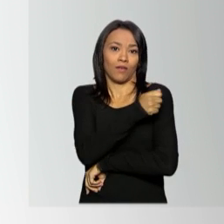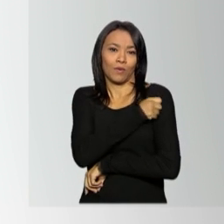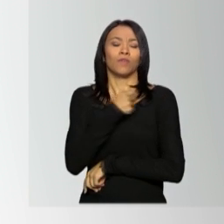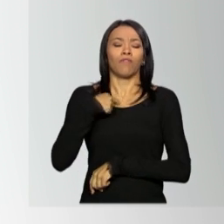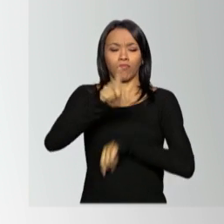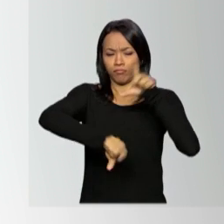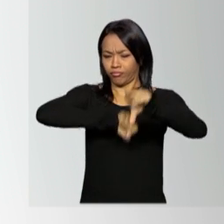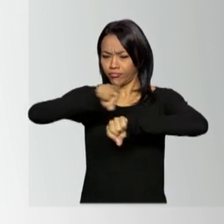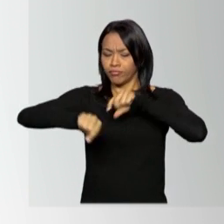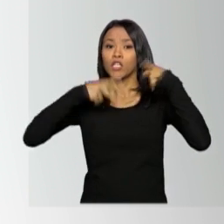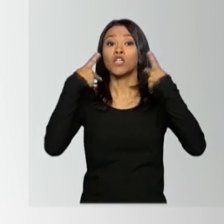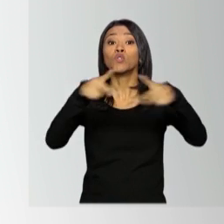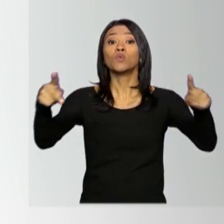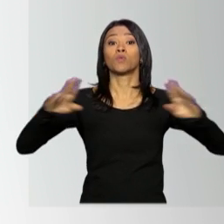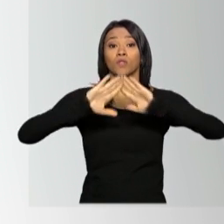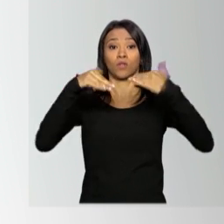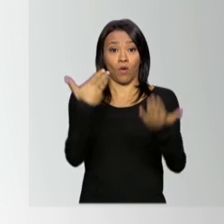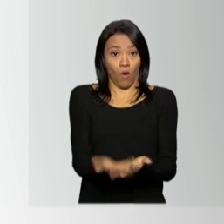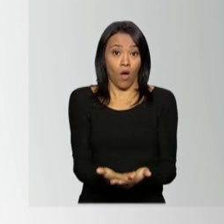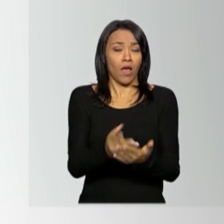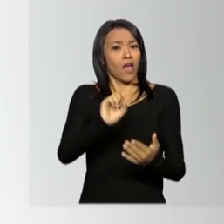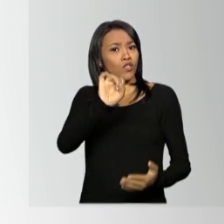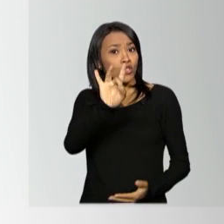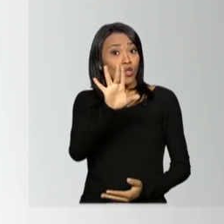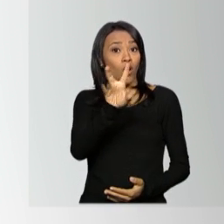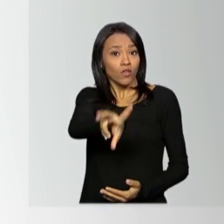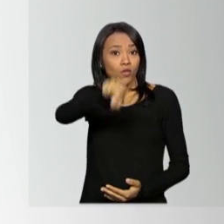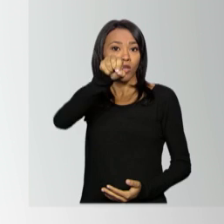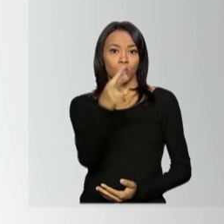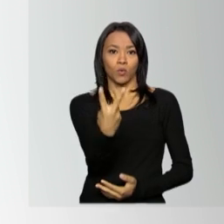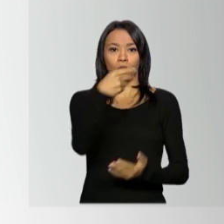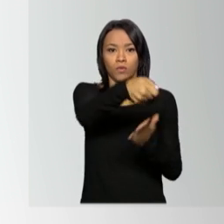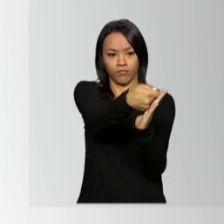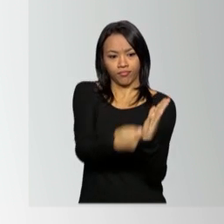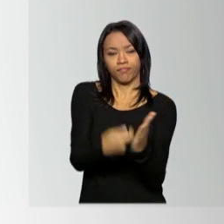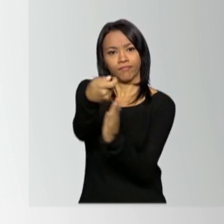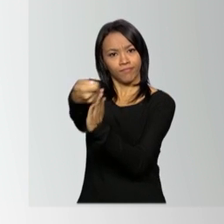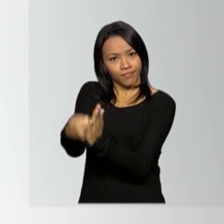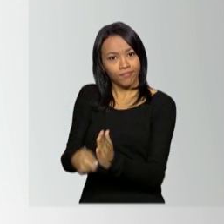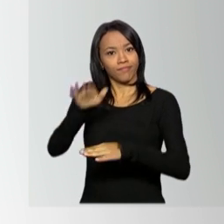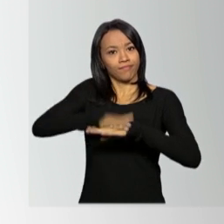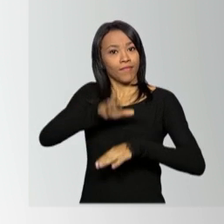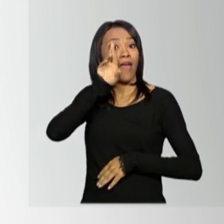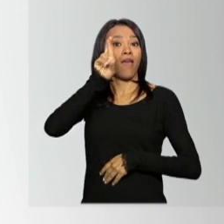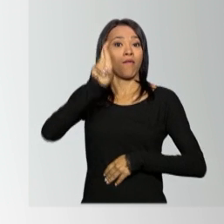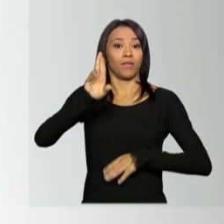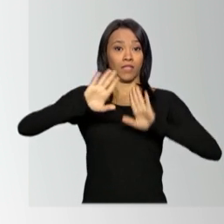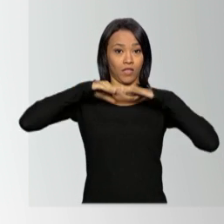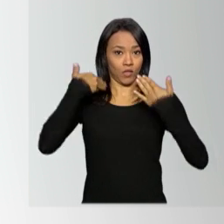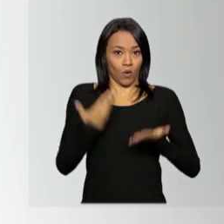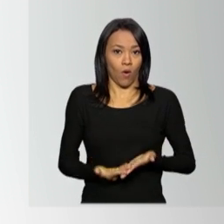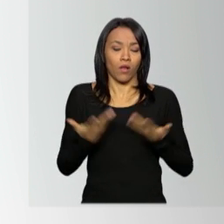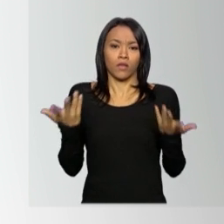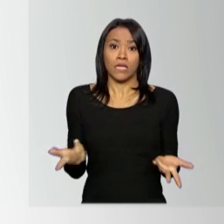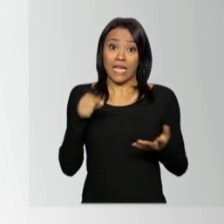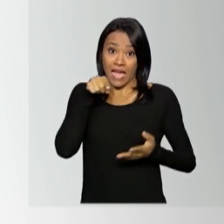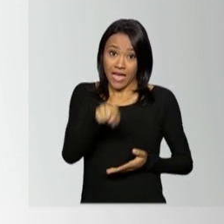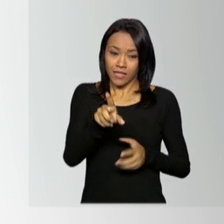passar por uma seleção em sua escola até duas cartas escolhidas poderão representar a instituição na disputa. O